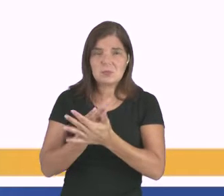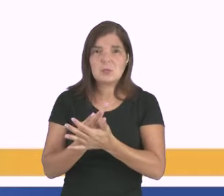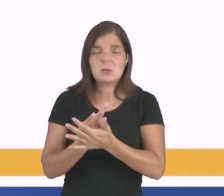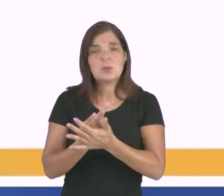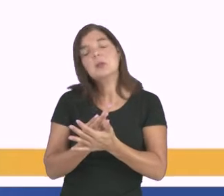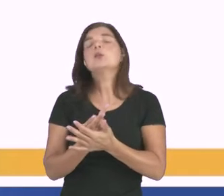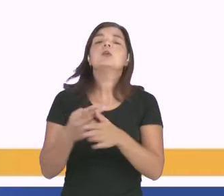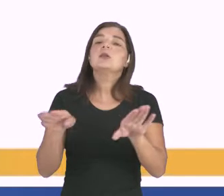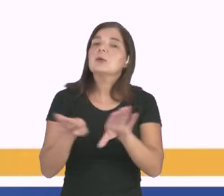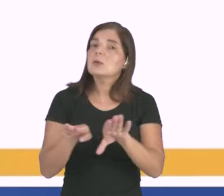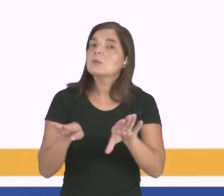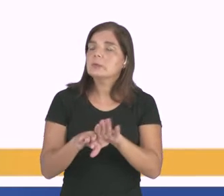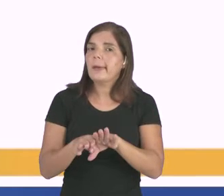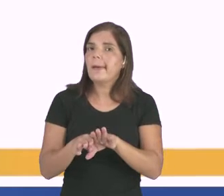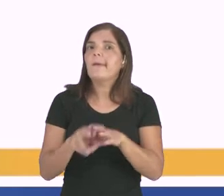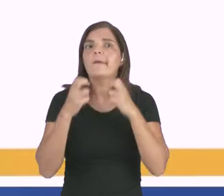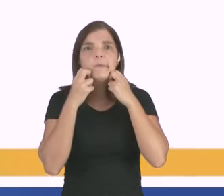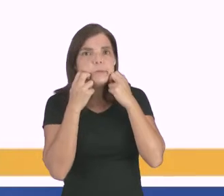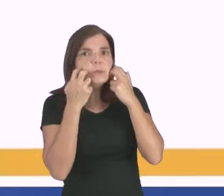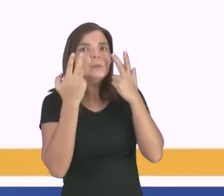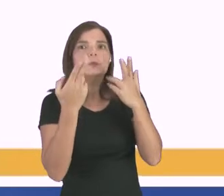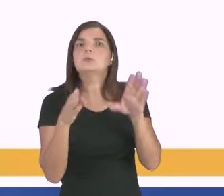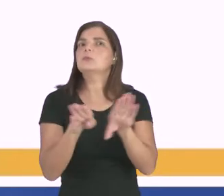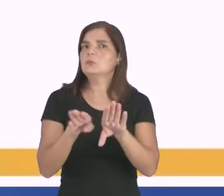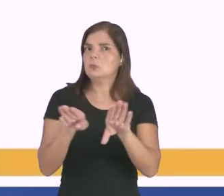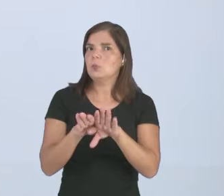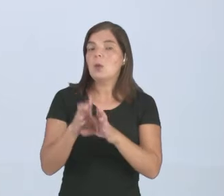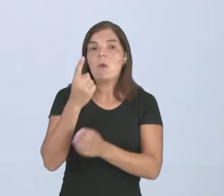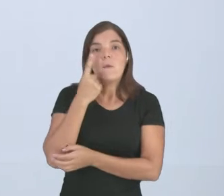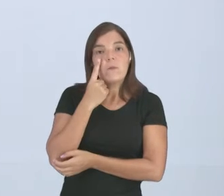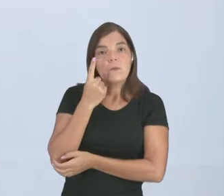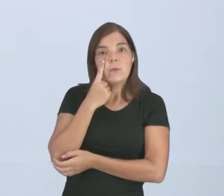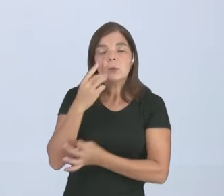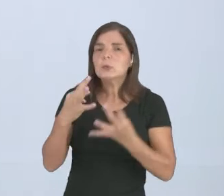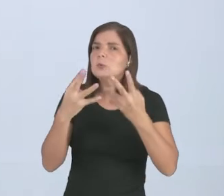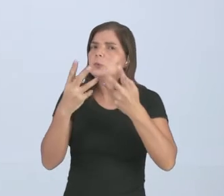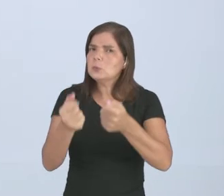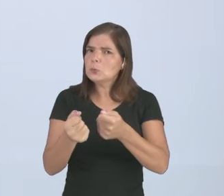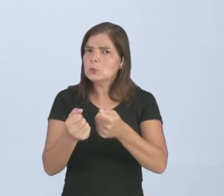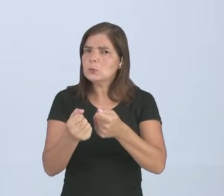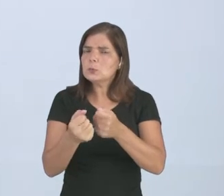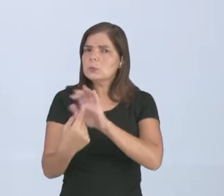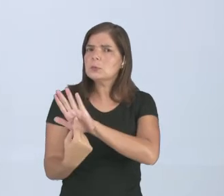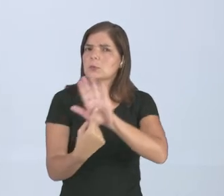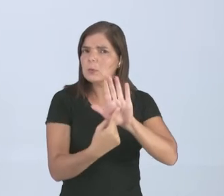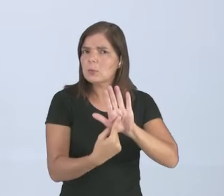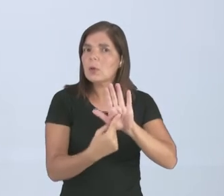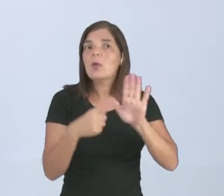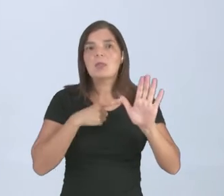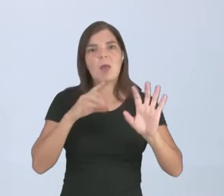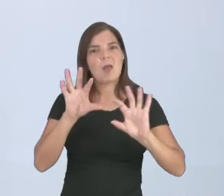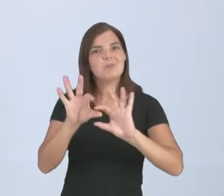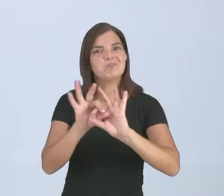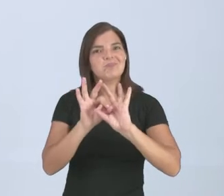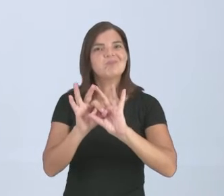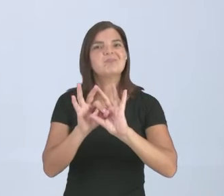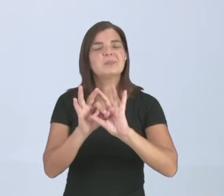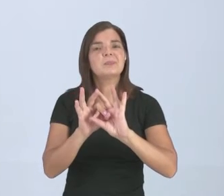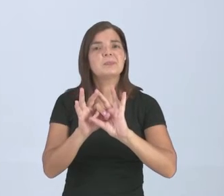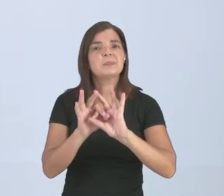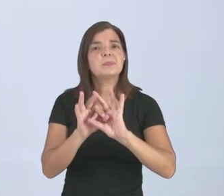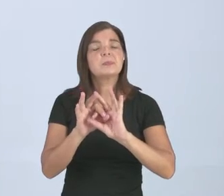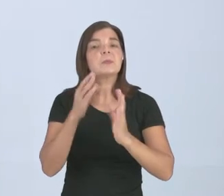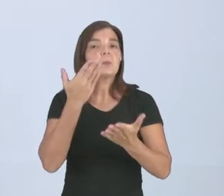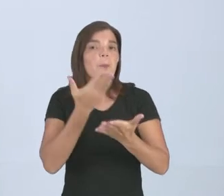não concedidas e até o constrangimento, né? Então vocês podem ver que tudo que a gente traz aqui tem uma interligação. Vocês viram que praticamente